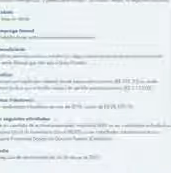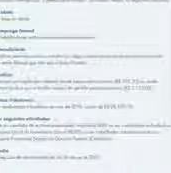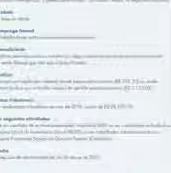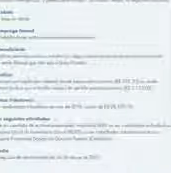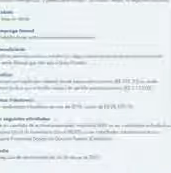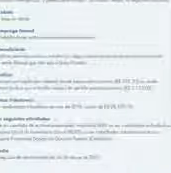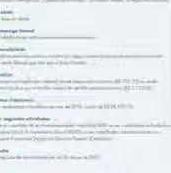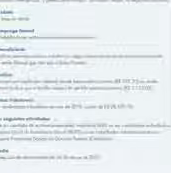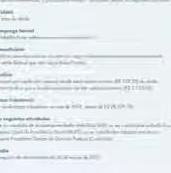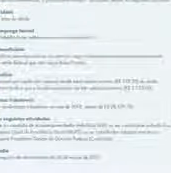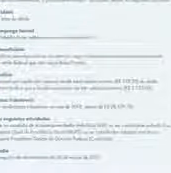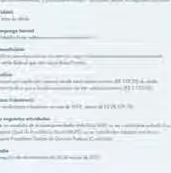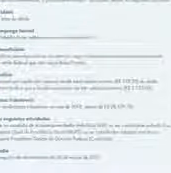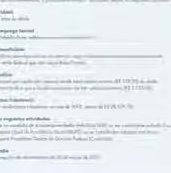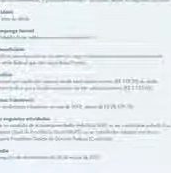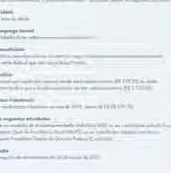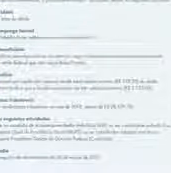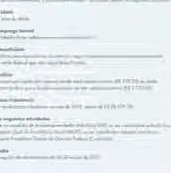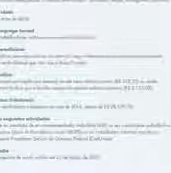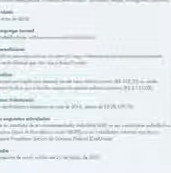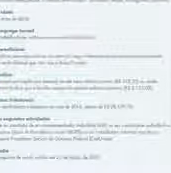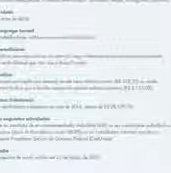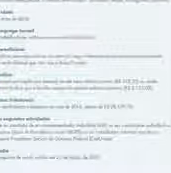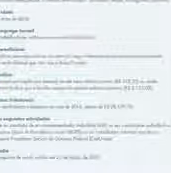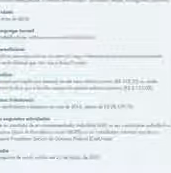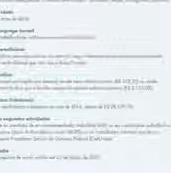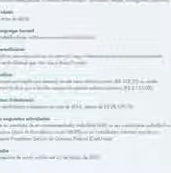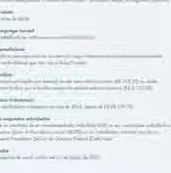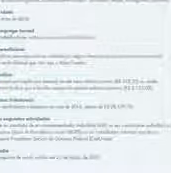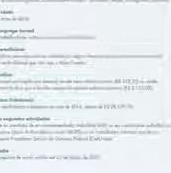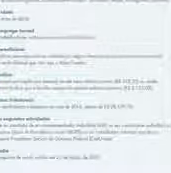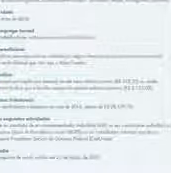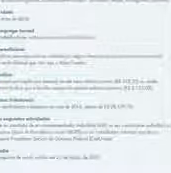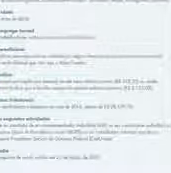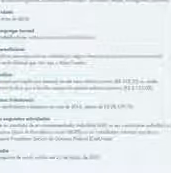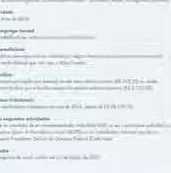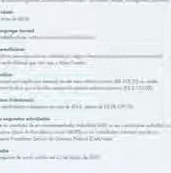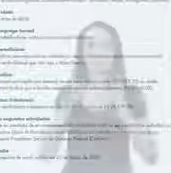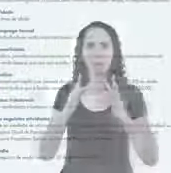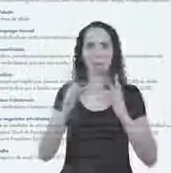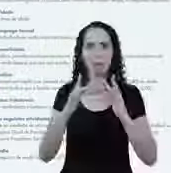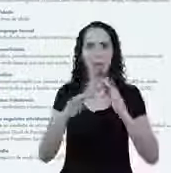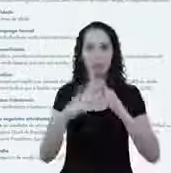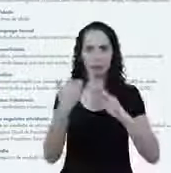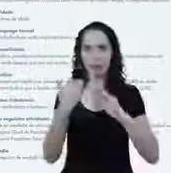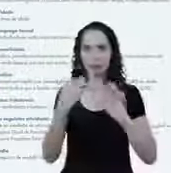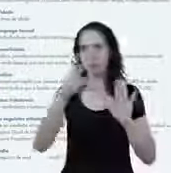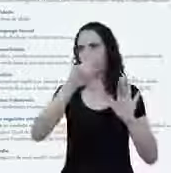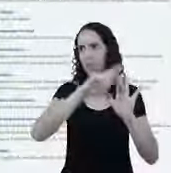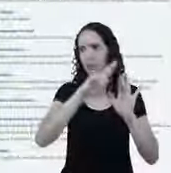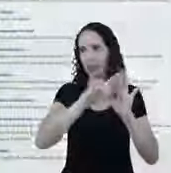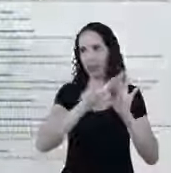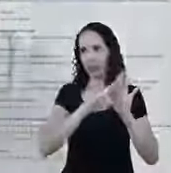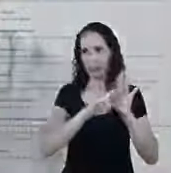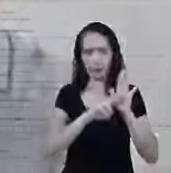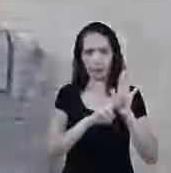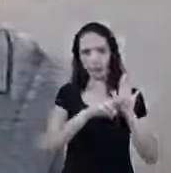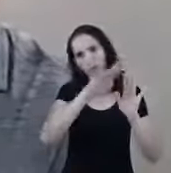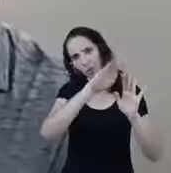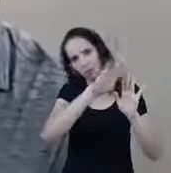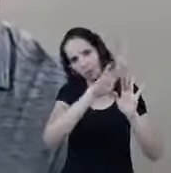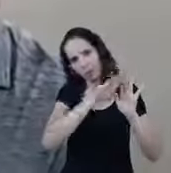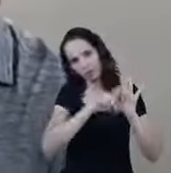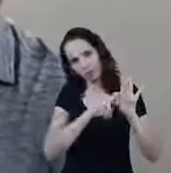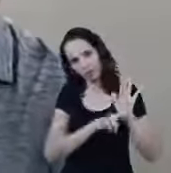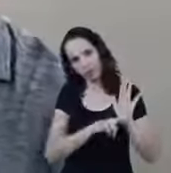tiver dúvida Não conseguir Operacionalizar Nos contacte A gente vai ajudando você Vamos fazer um passo a passo Marcia Podemos fazer? Um passo a